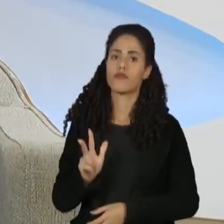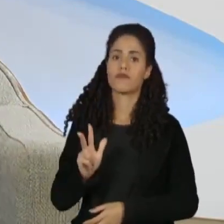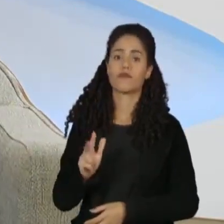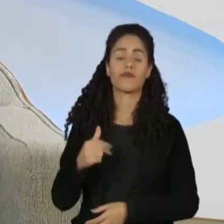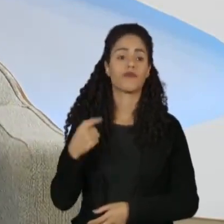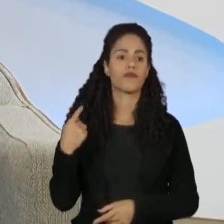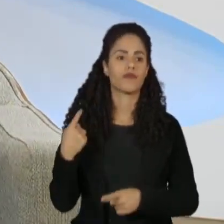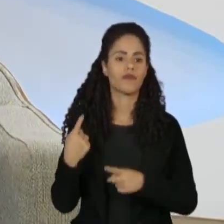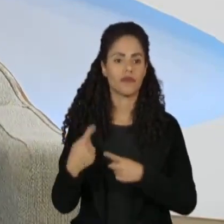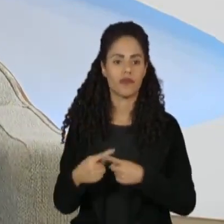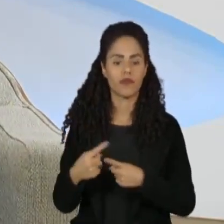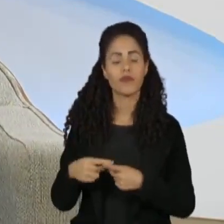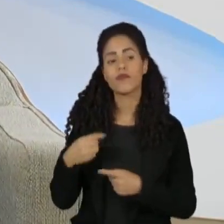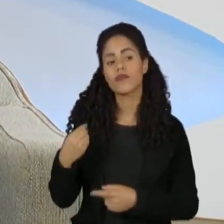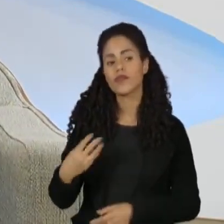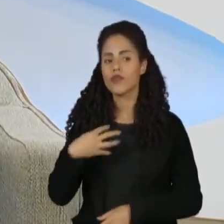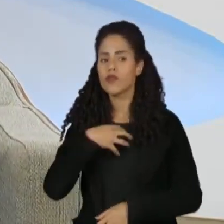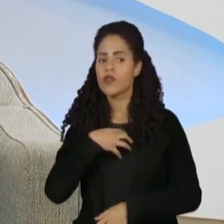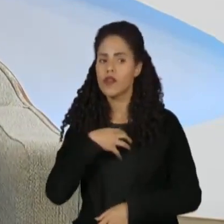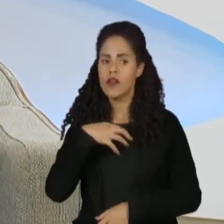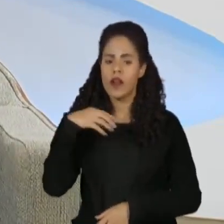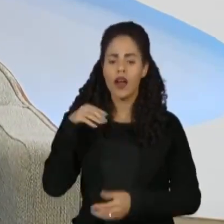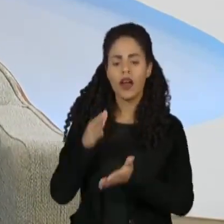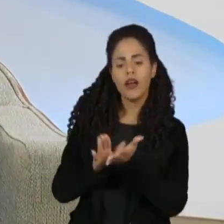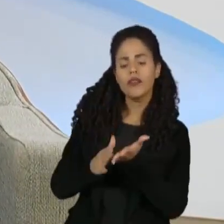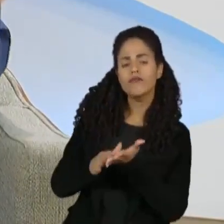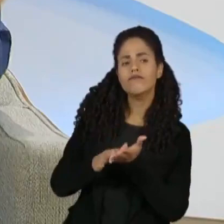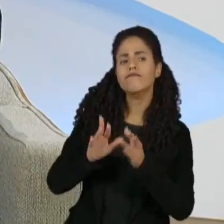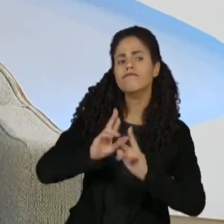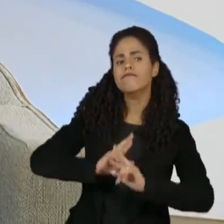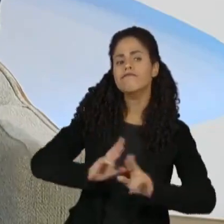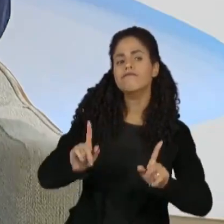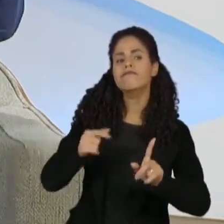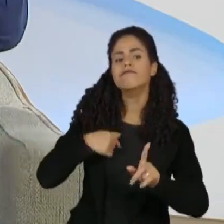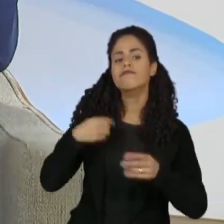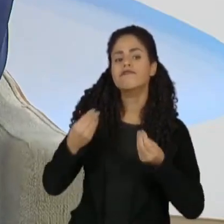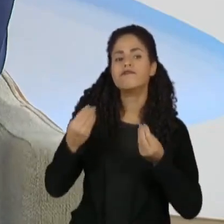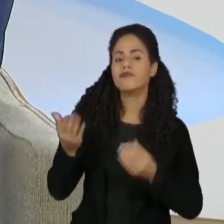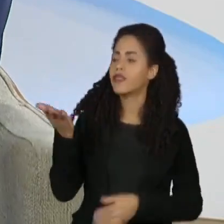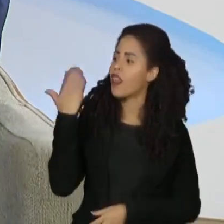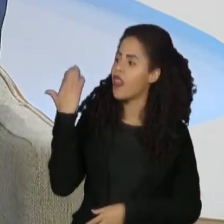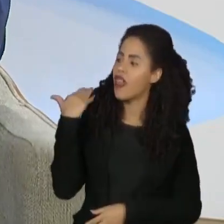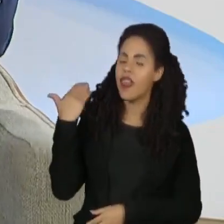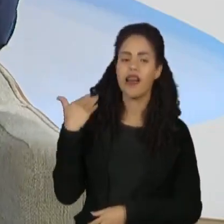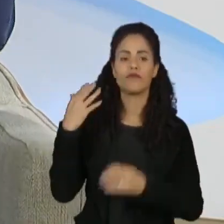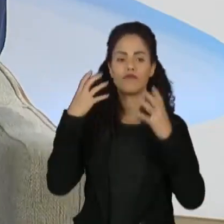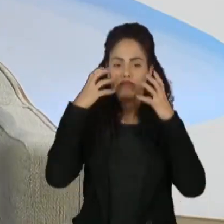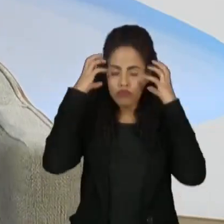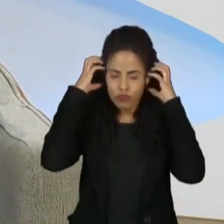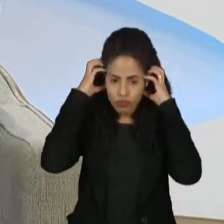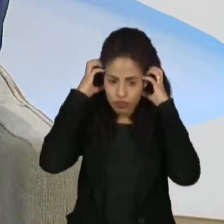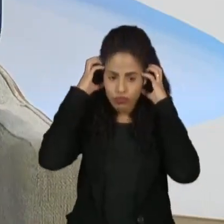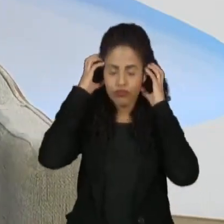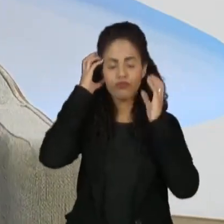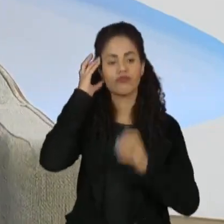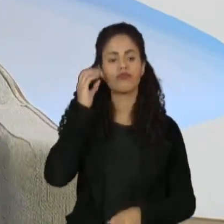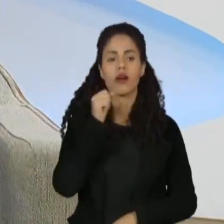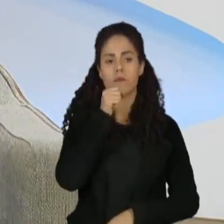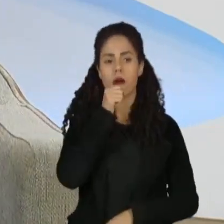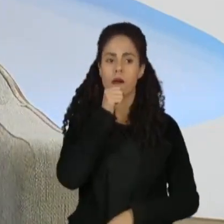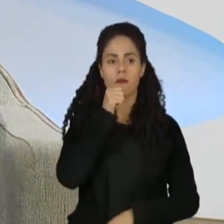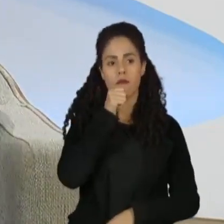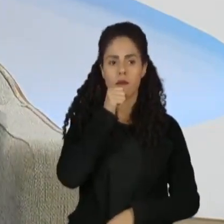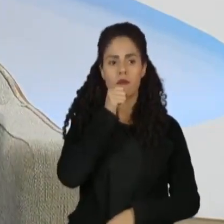ele quebra você porque ele faz essa brincadeira que vem desde o programa de rádio, vem lá de